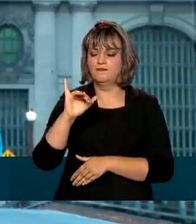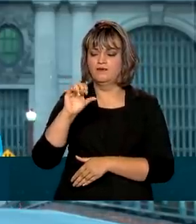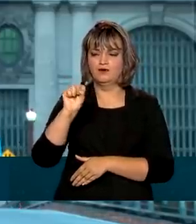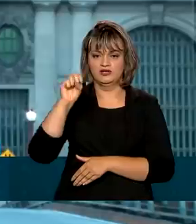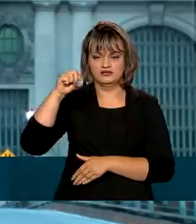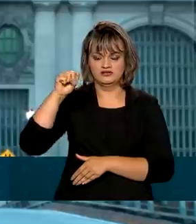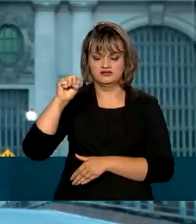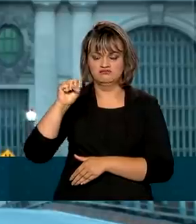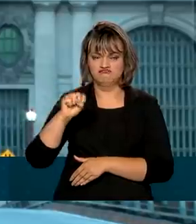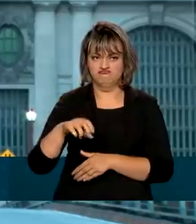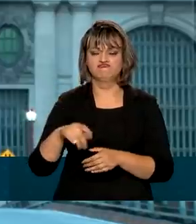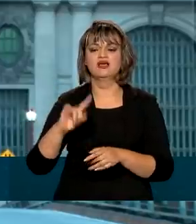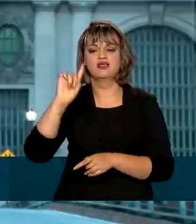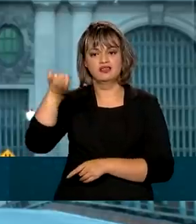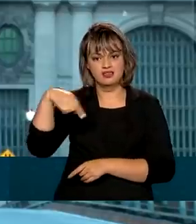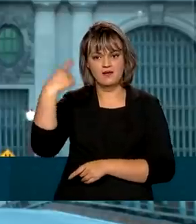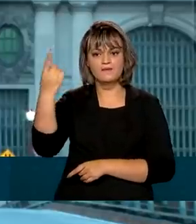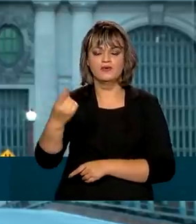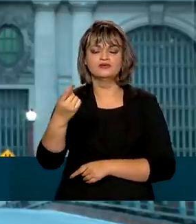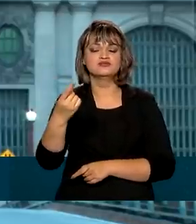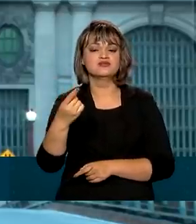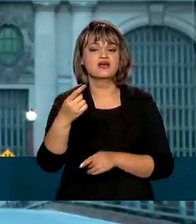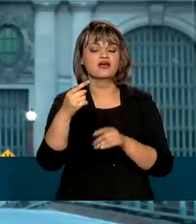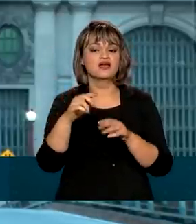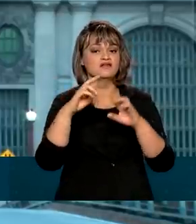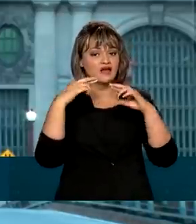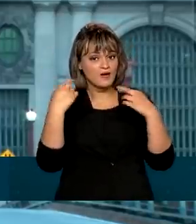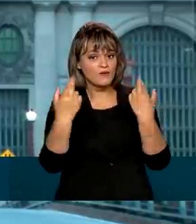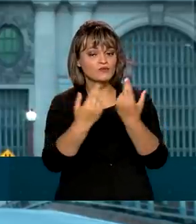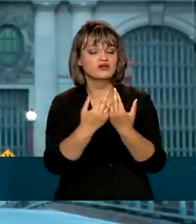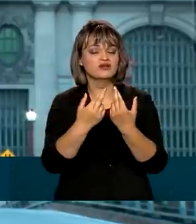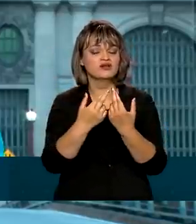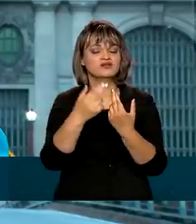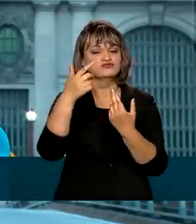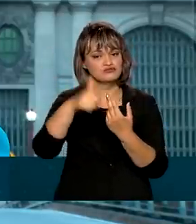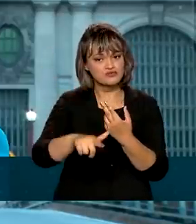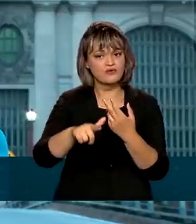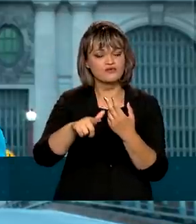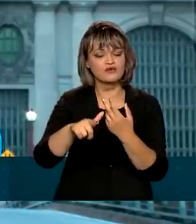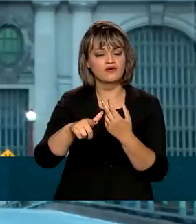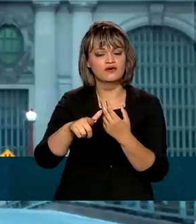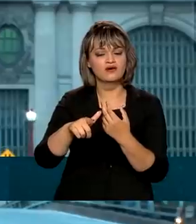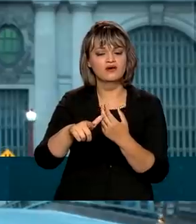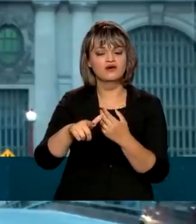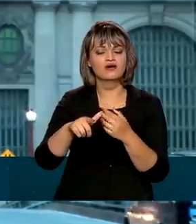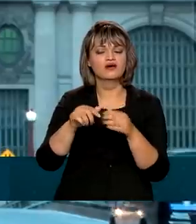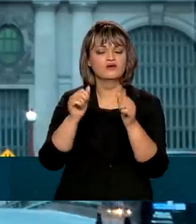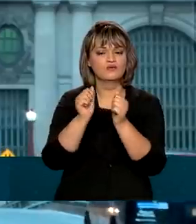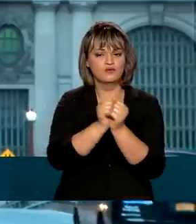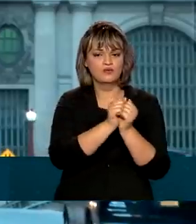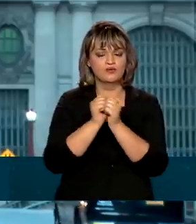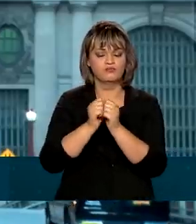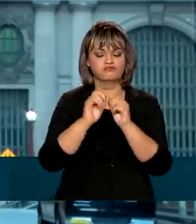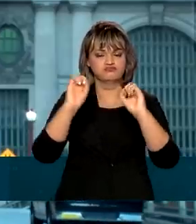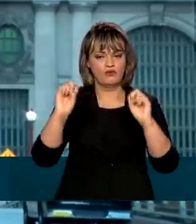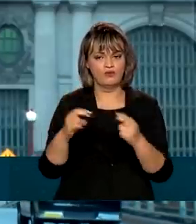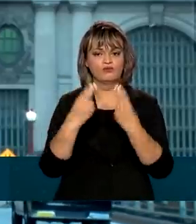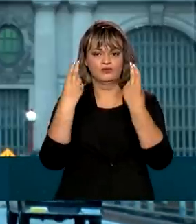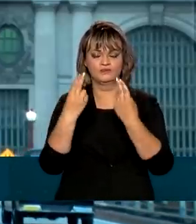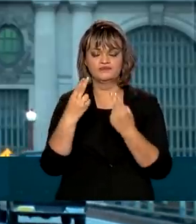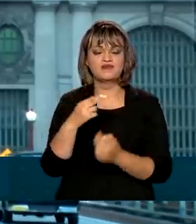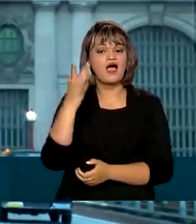participa de uma recepção oferecida pelo representante permanente do Brasil, junto às Nações Unidas.